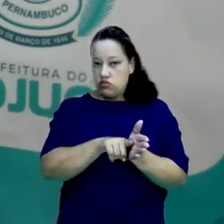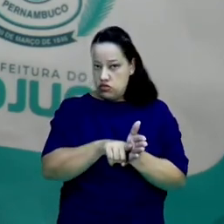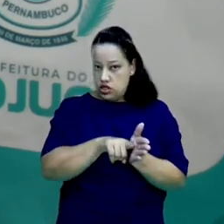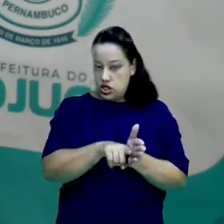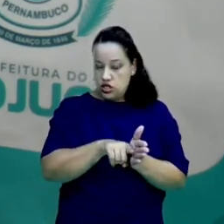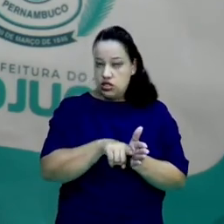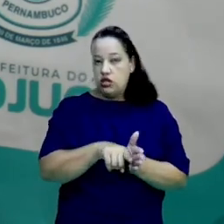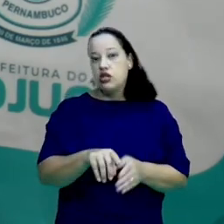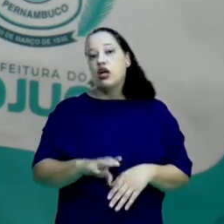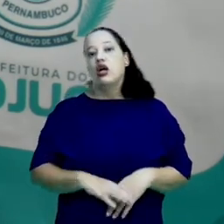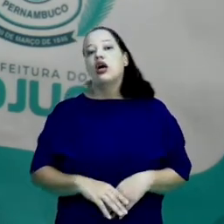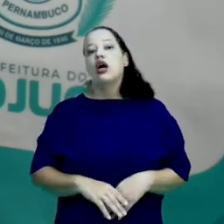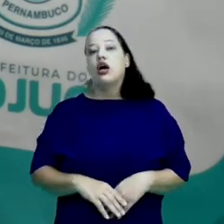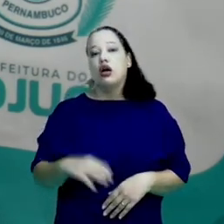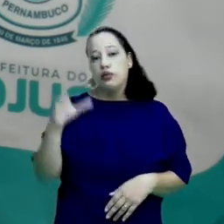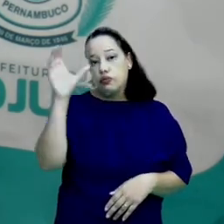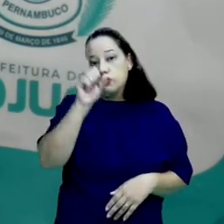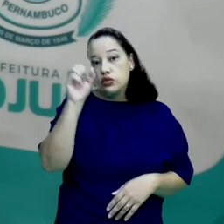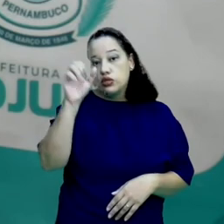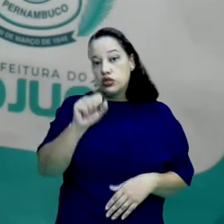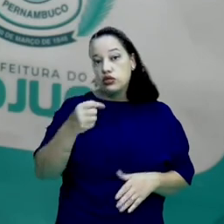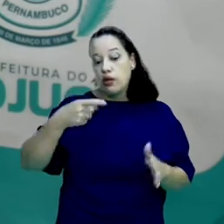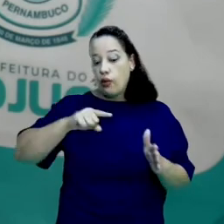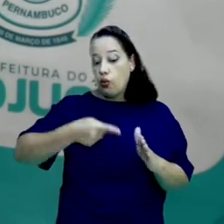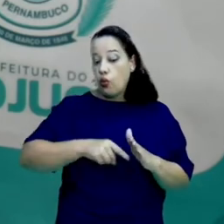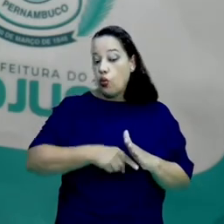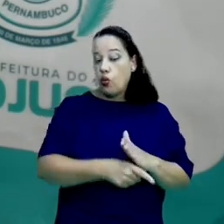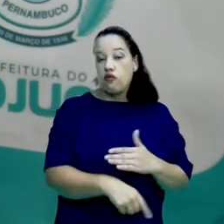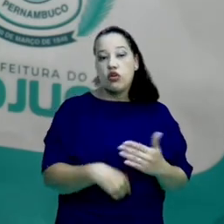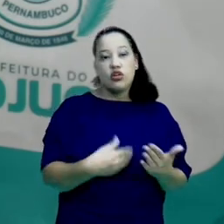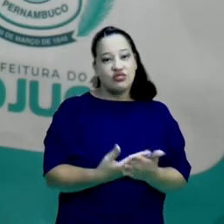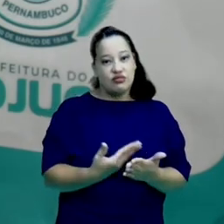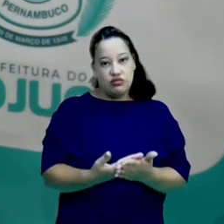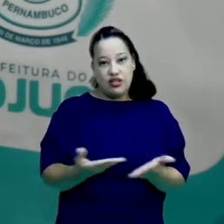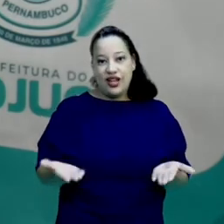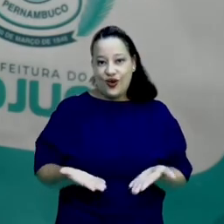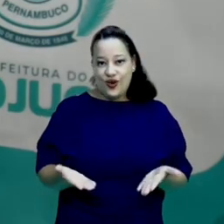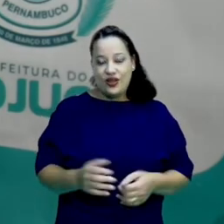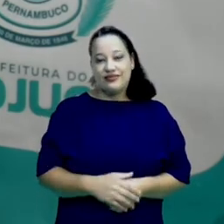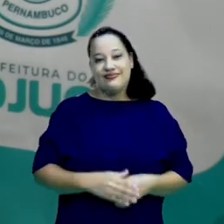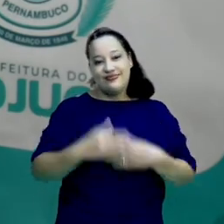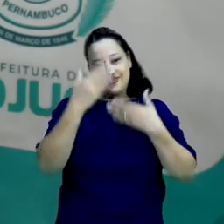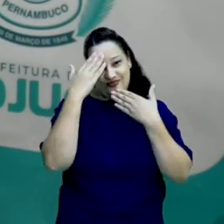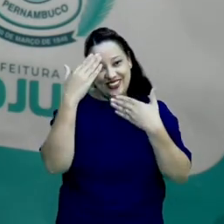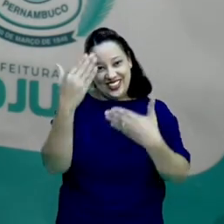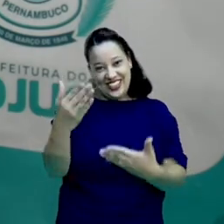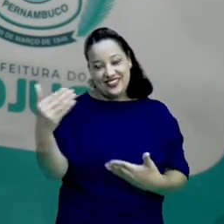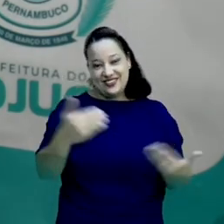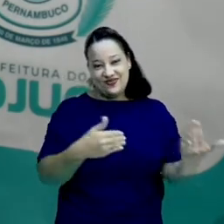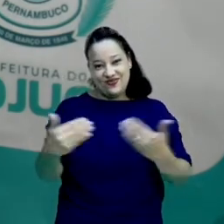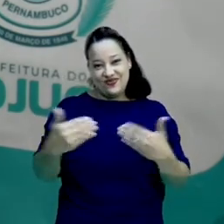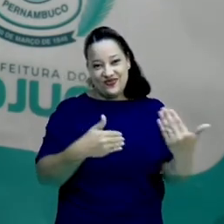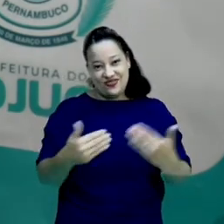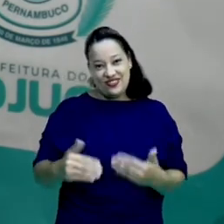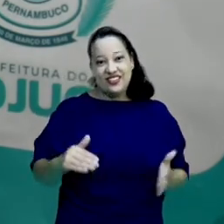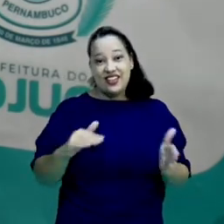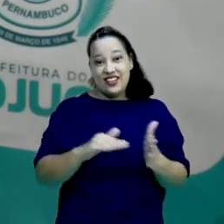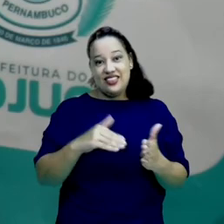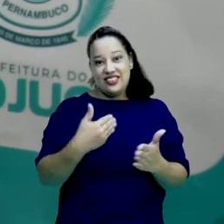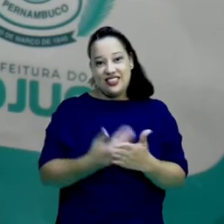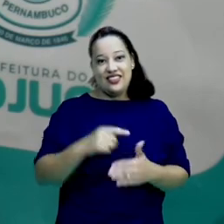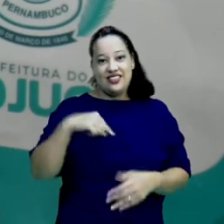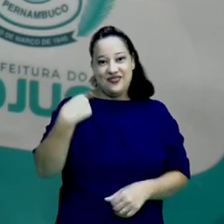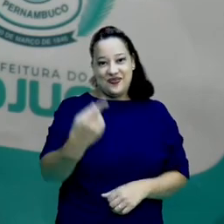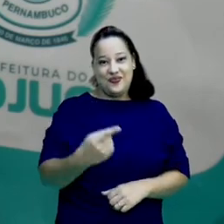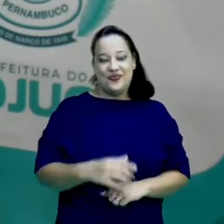e pesquisando, se aprofundando no que estudamos agora. Grata por sua participação e até a próxima